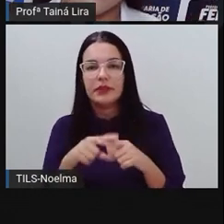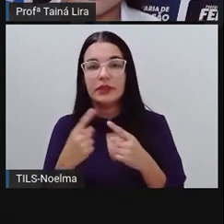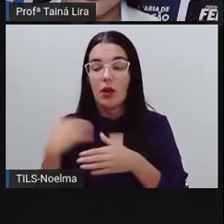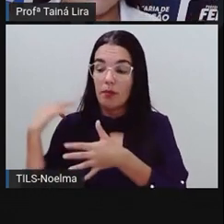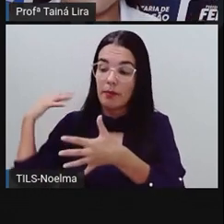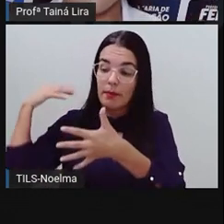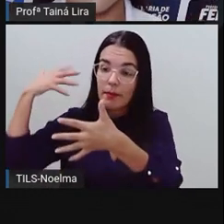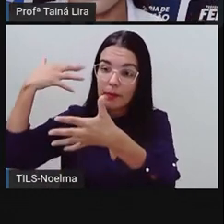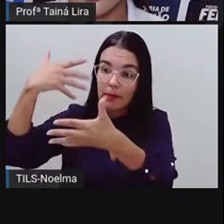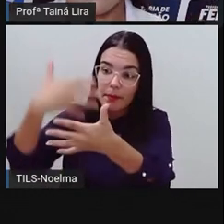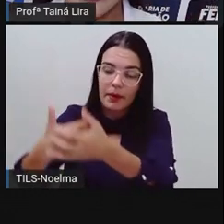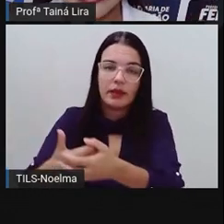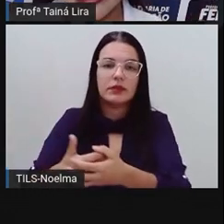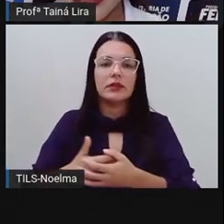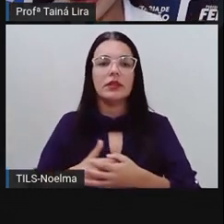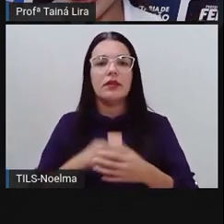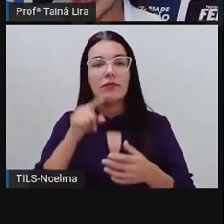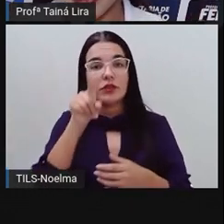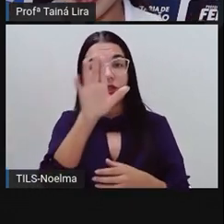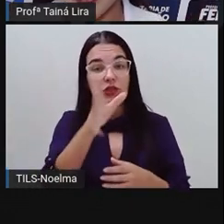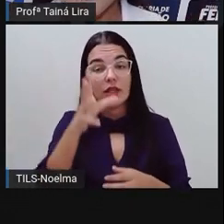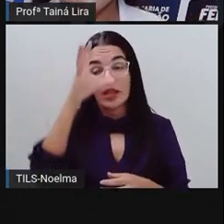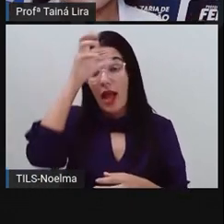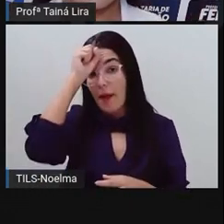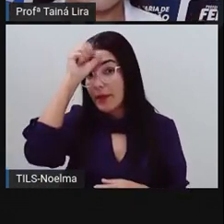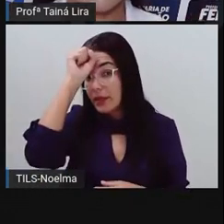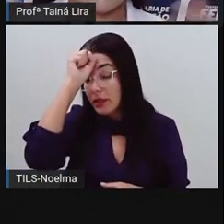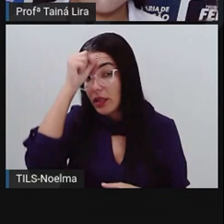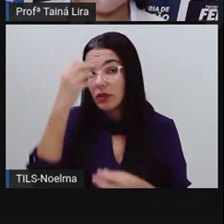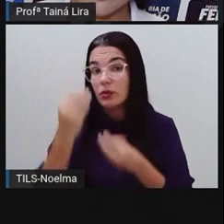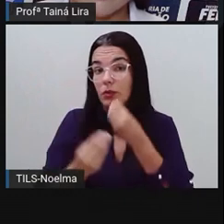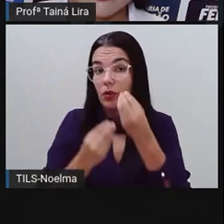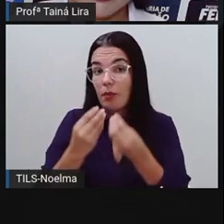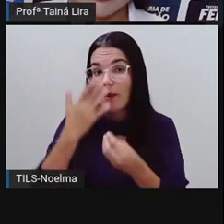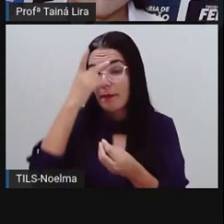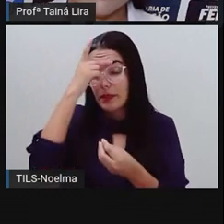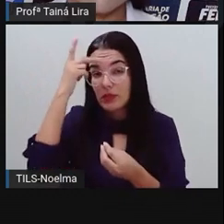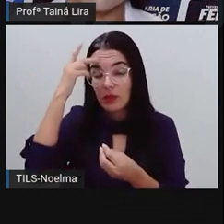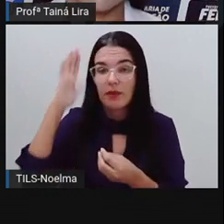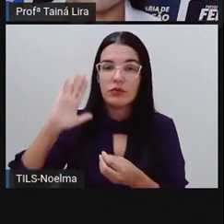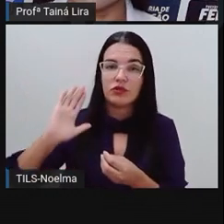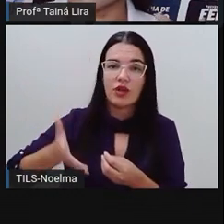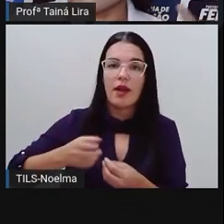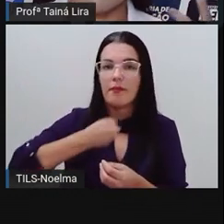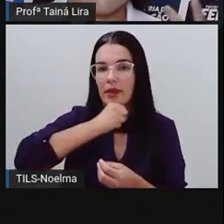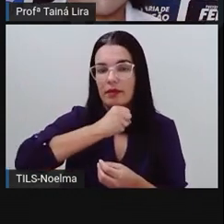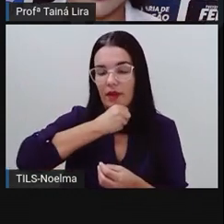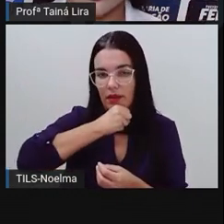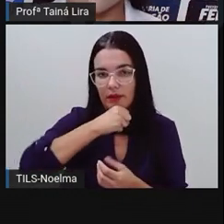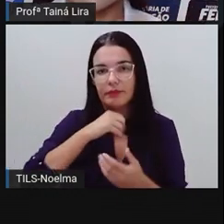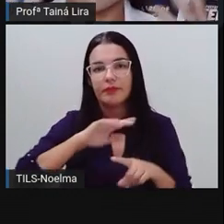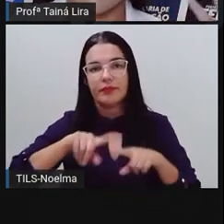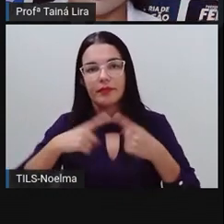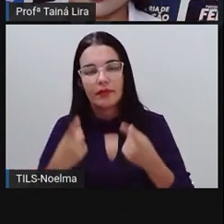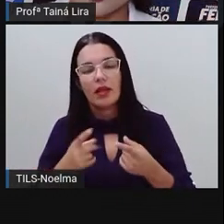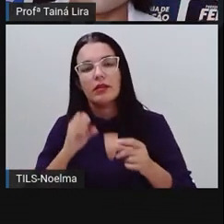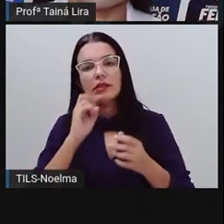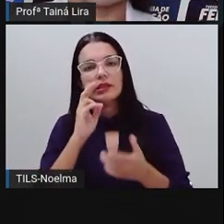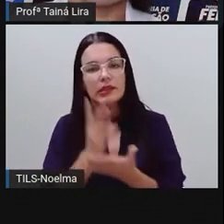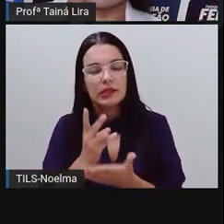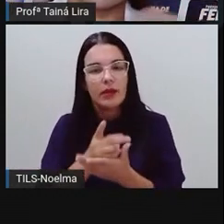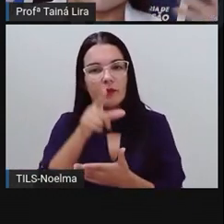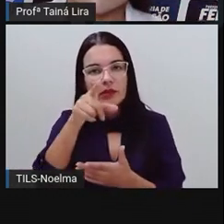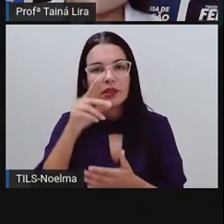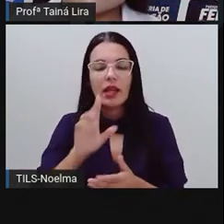de geração em geração, você já tá aprendendo, né, com a pessoa que é mais velha que você. Então, muito provavelmente, também um